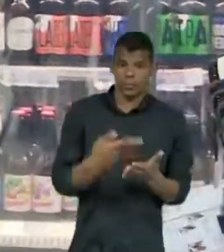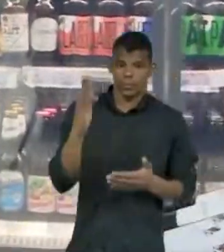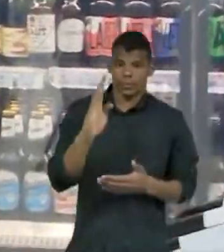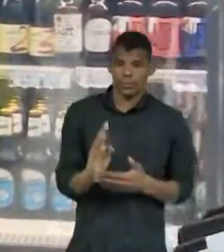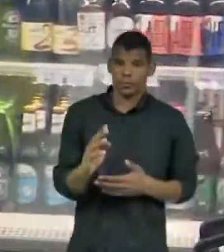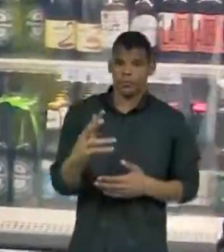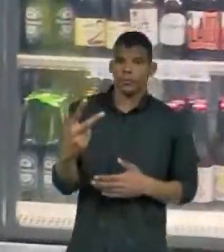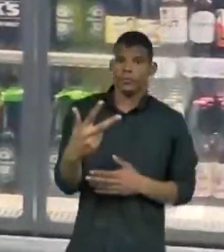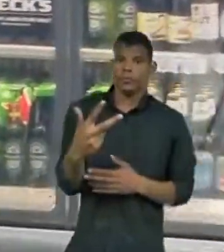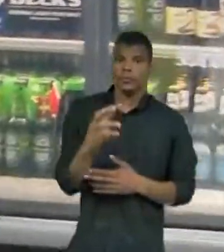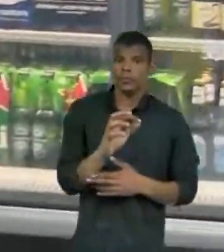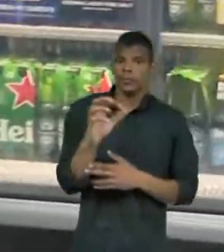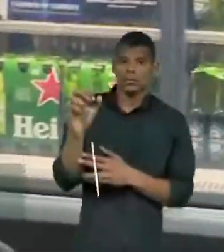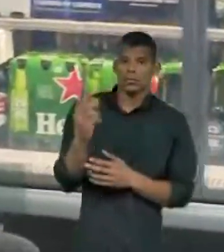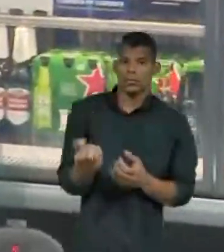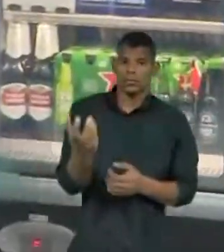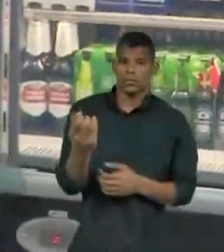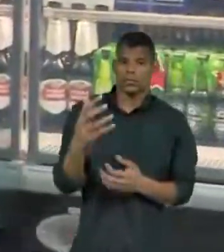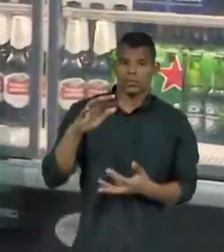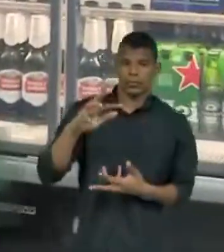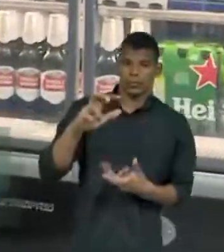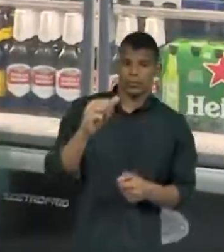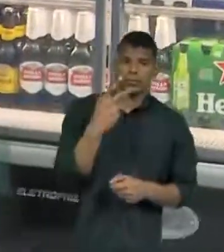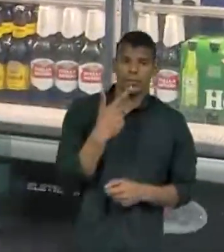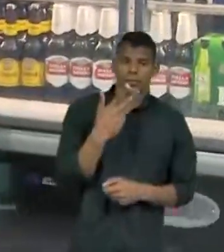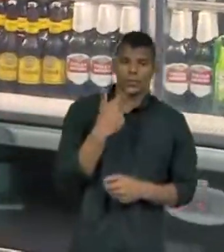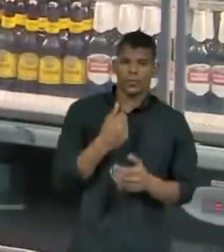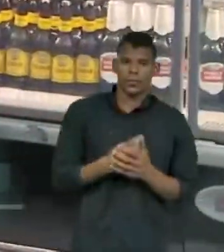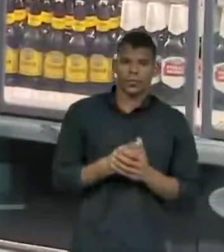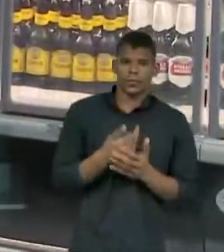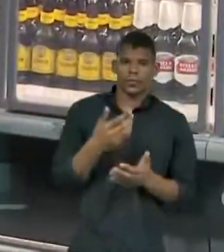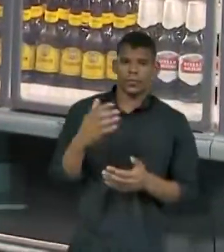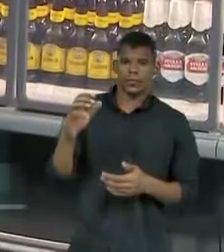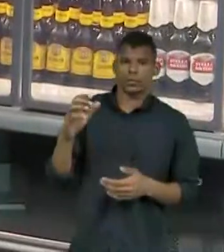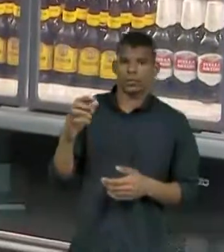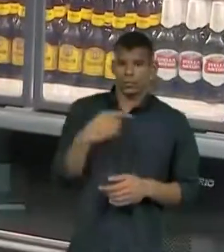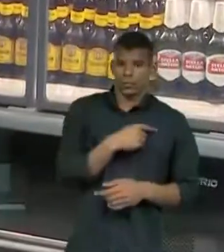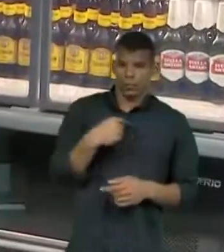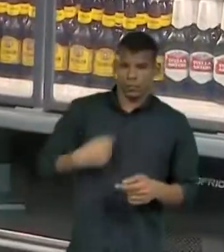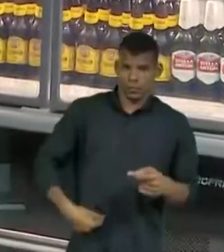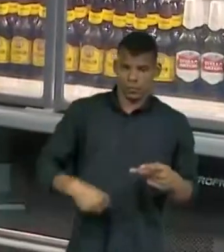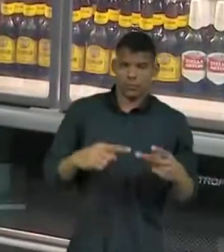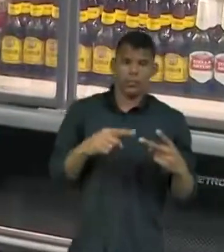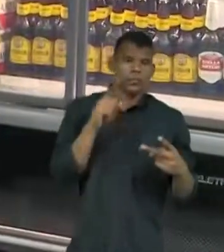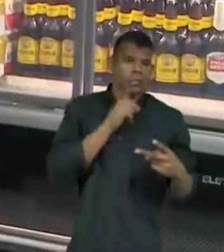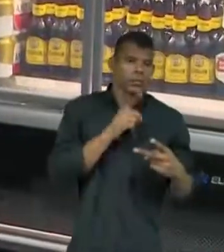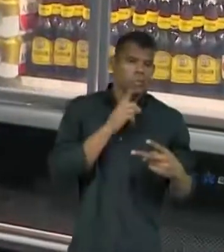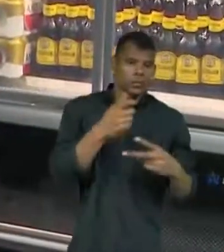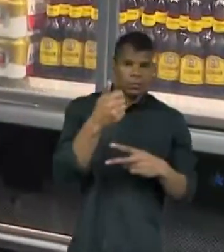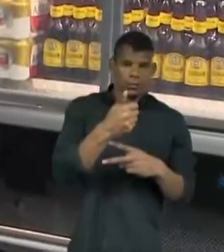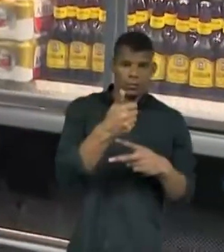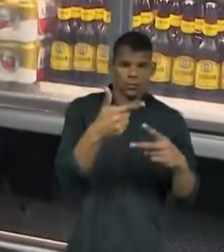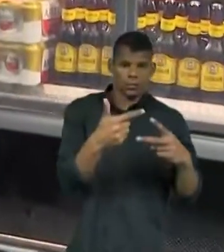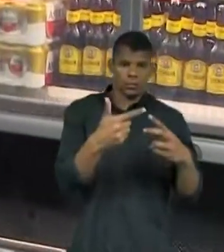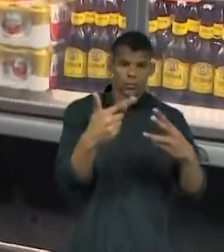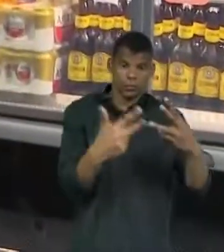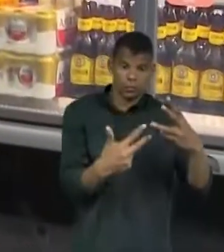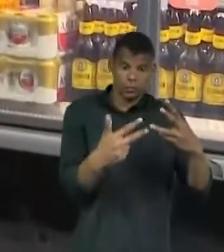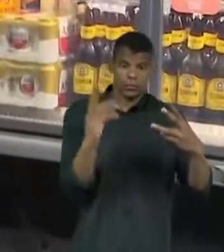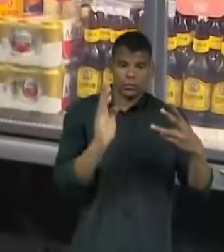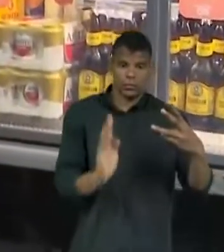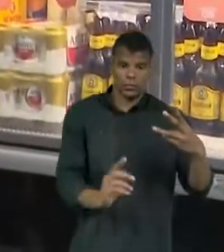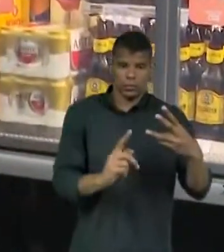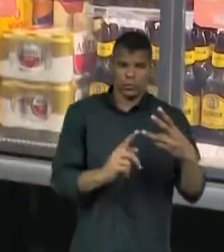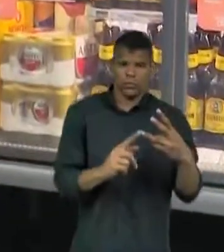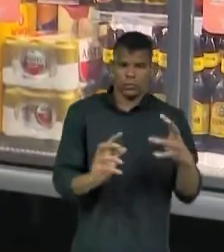produtor mundial de cervejas, perdendo apenas para a China e para os Estados Unidos. Um faturamento de mais de 70 bilhões